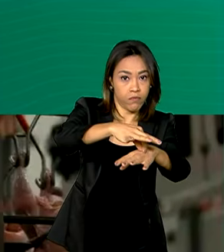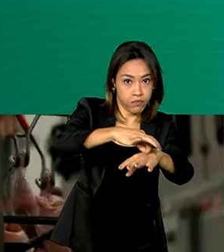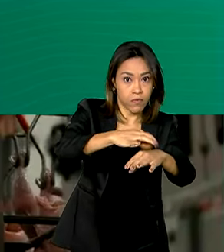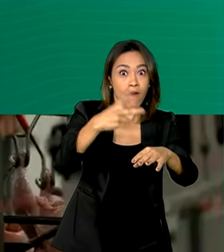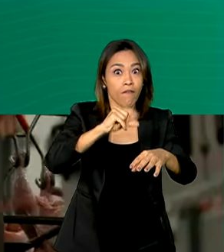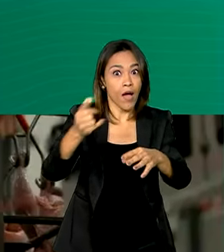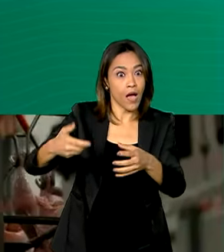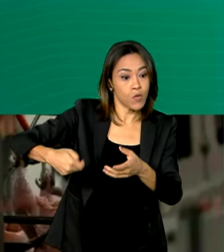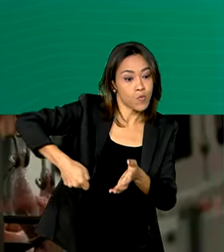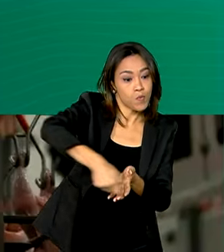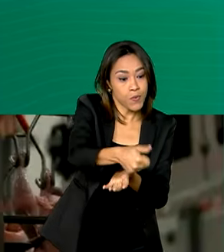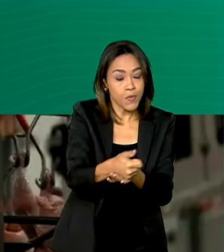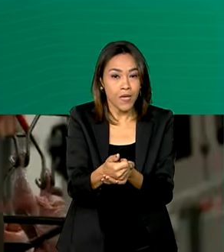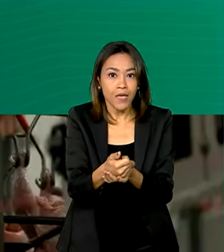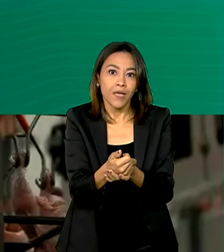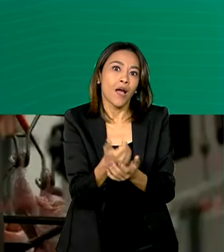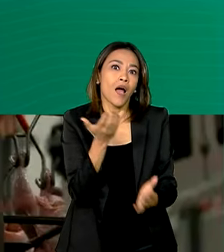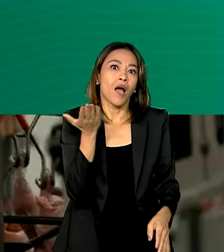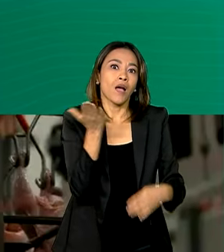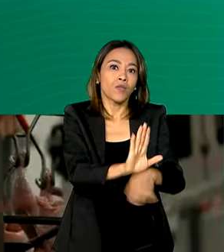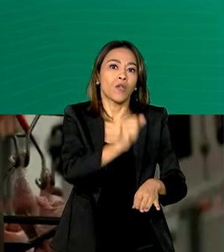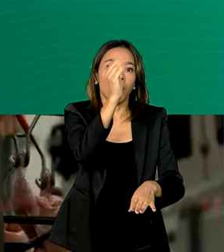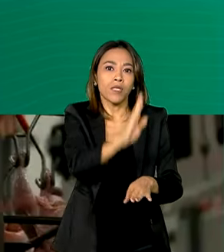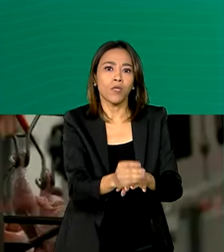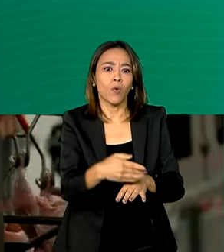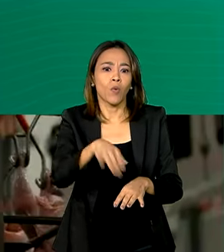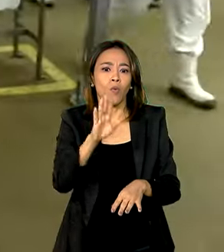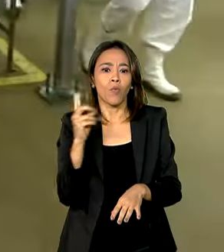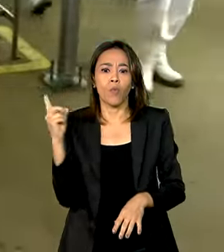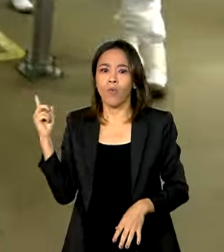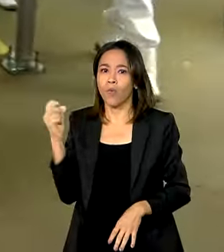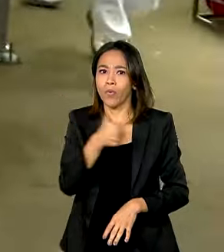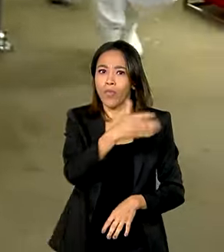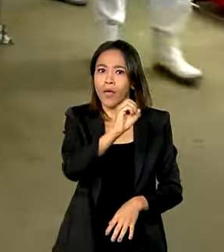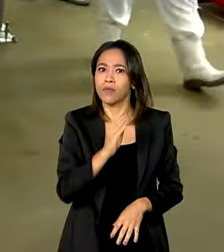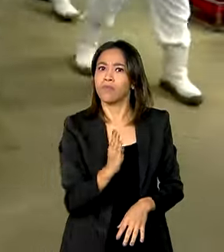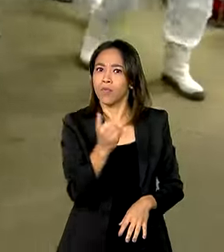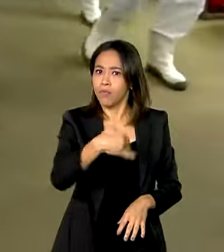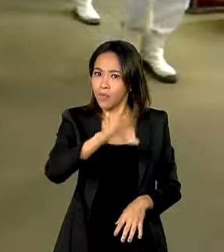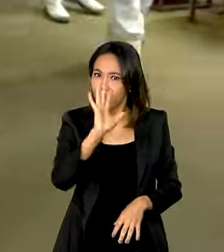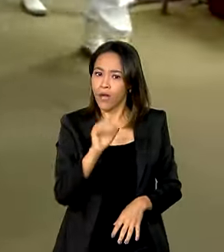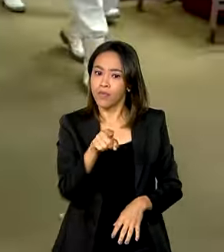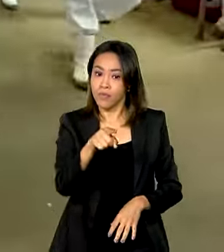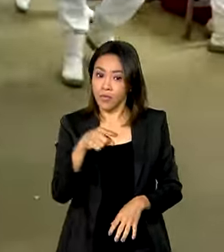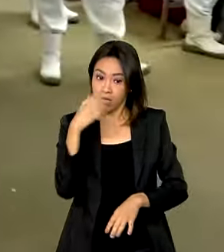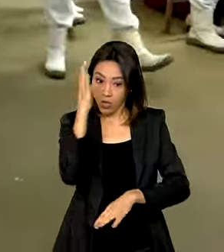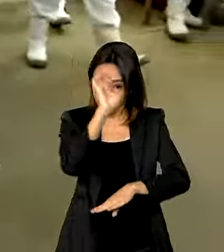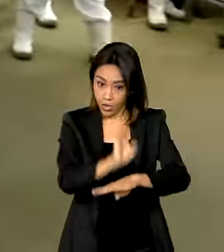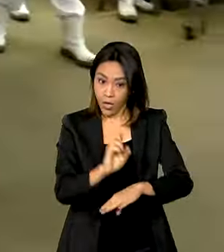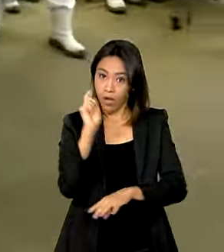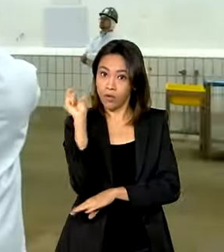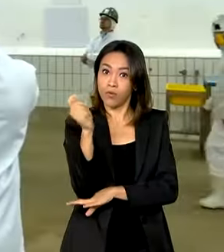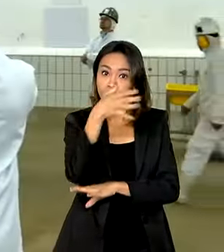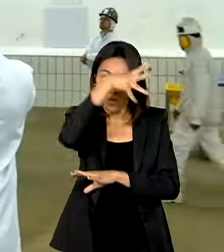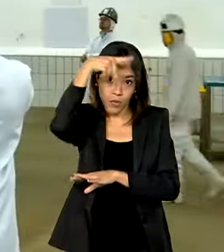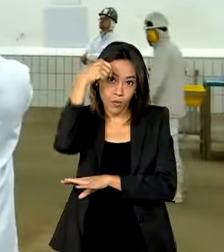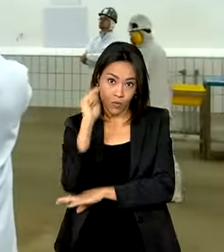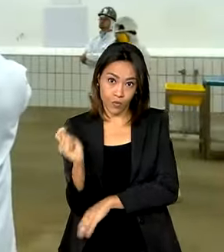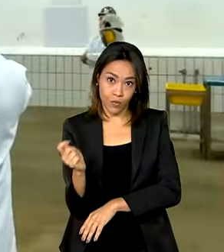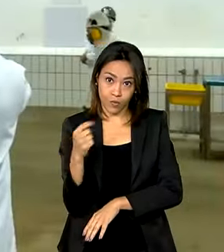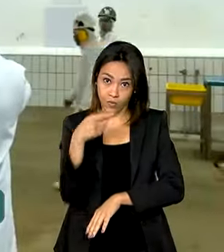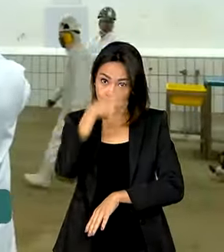bilhões de reais na balança comercial brasileira nos próximos 12 meses. Em Campo Grande, no Mato Grosso do Sul, o presidente Lula,